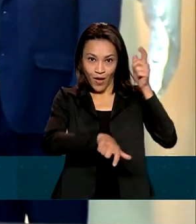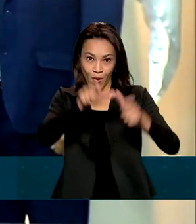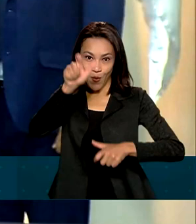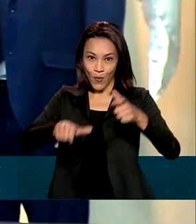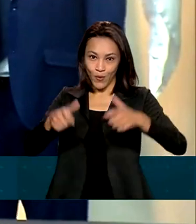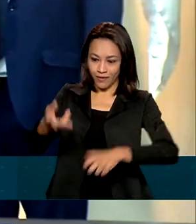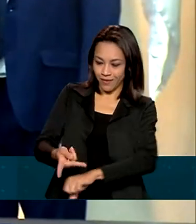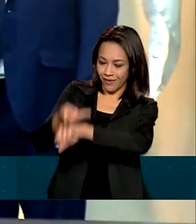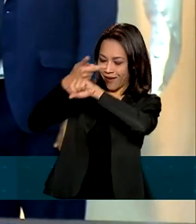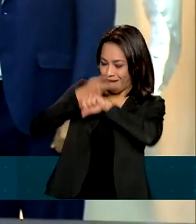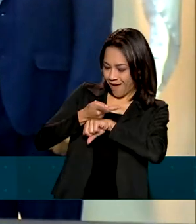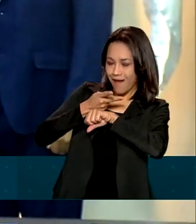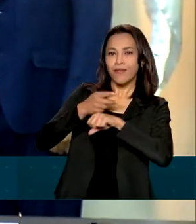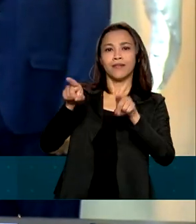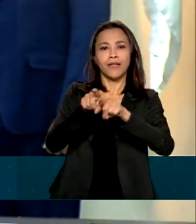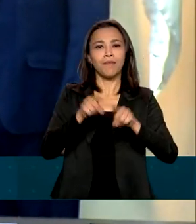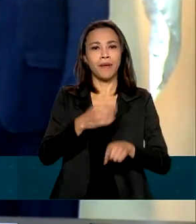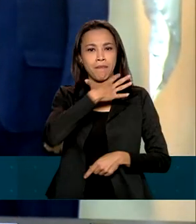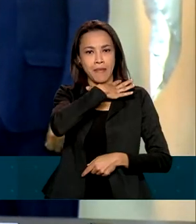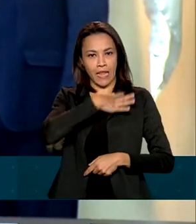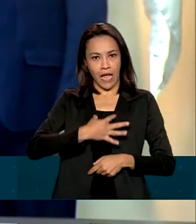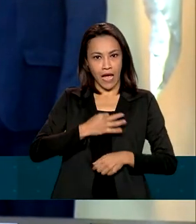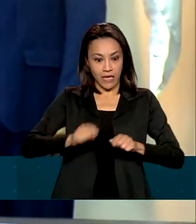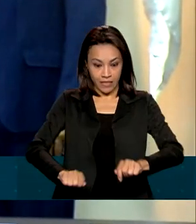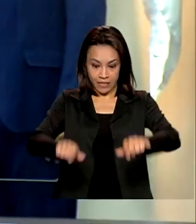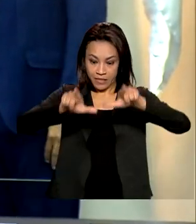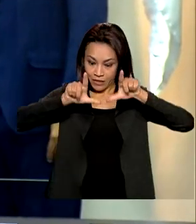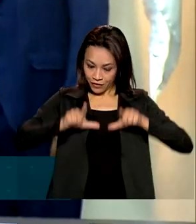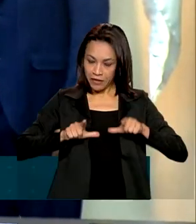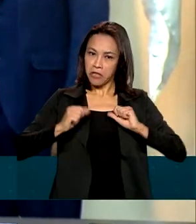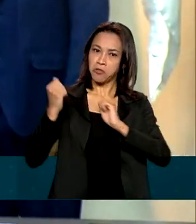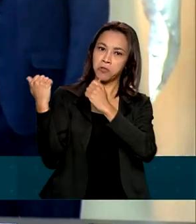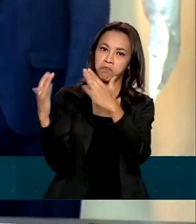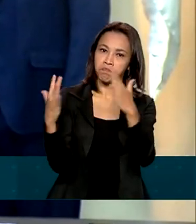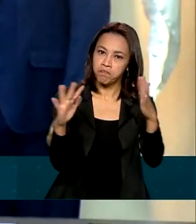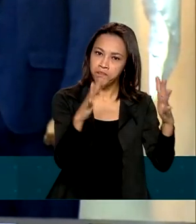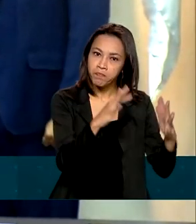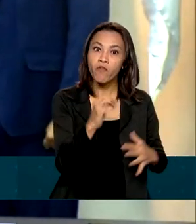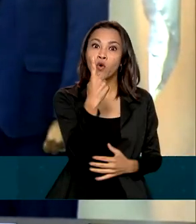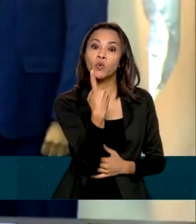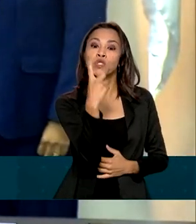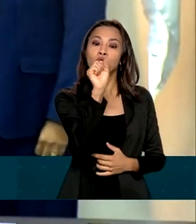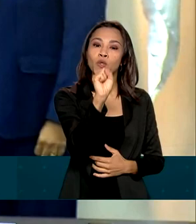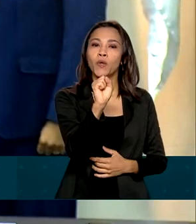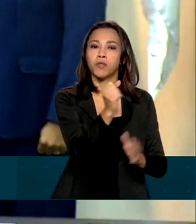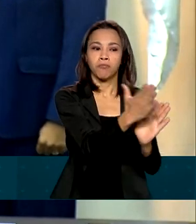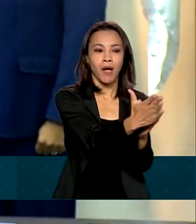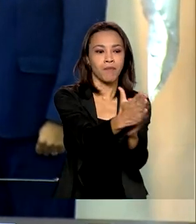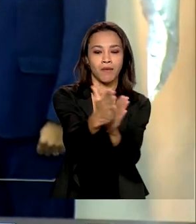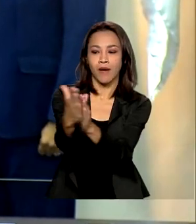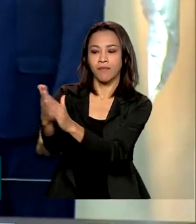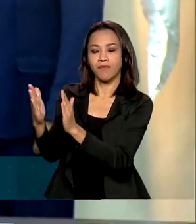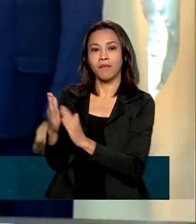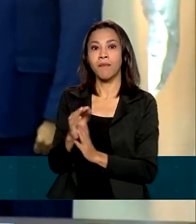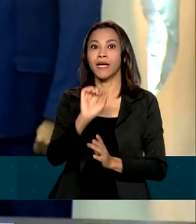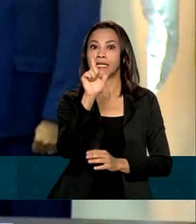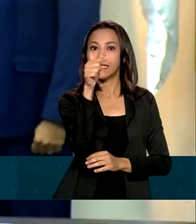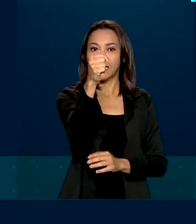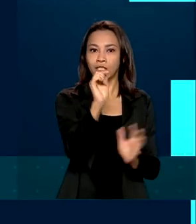receberam medalhas e certificados de reconhecimento. 18 iniciativas foram premiadas em 7